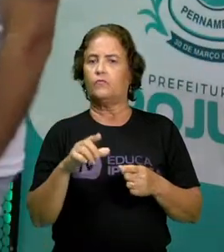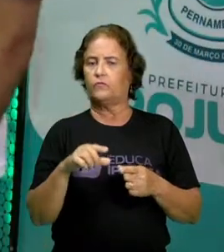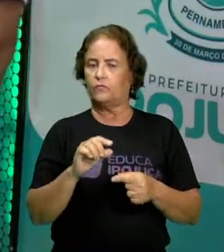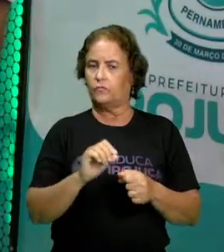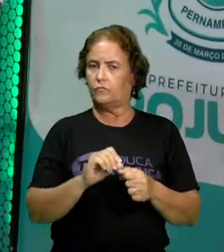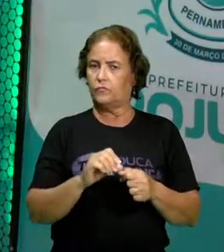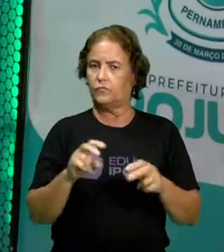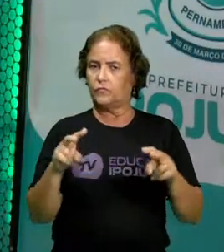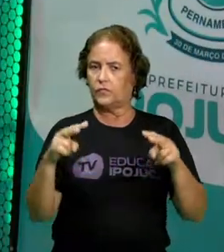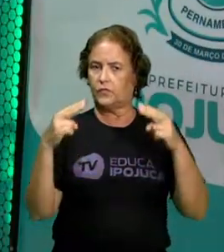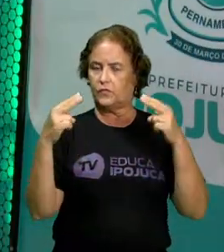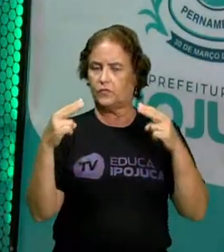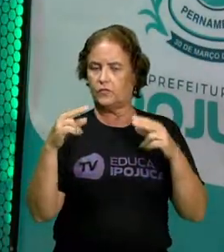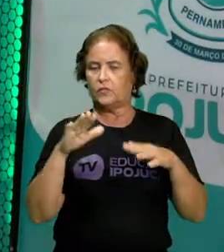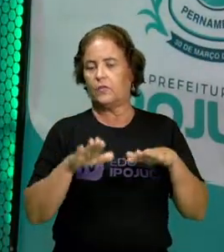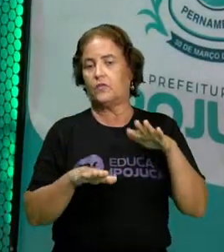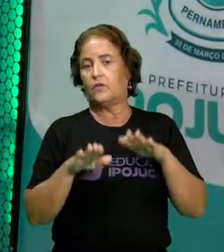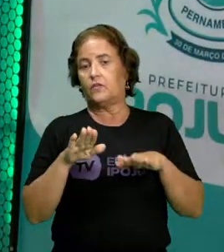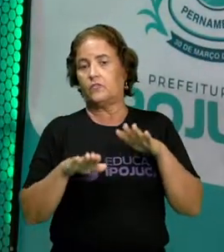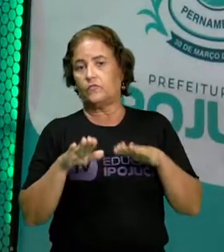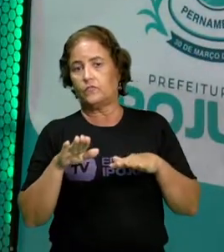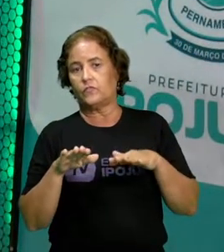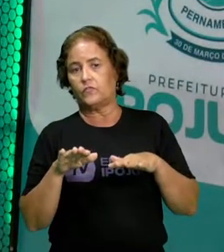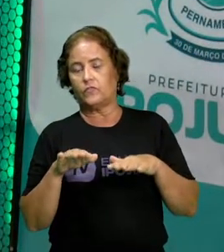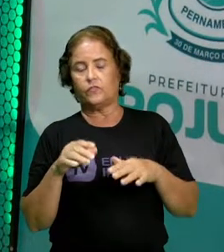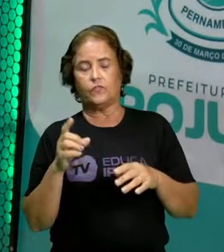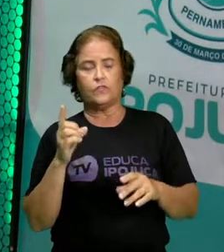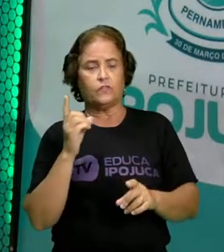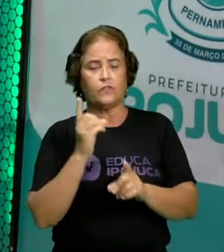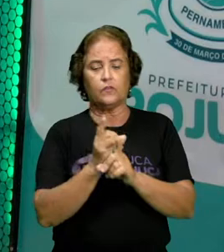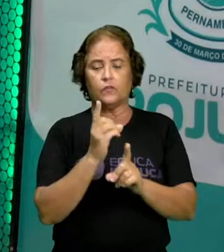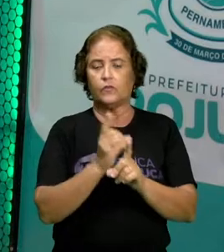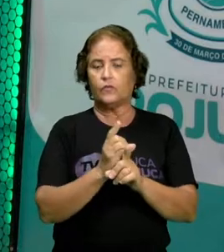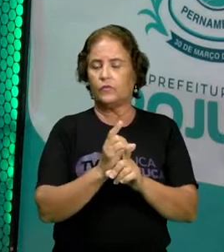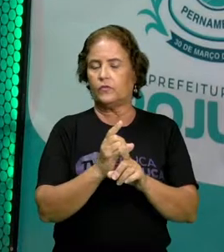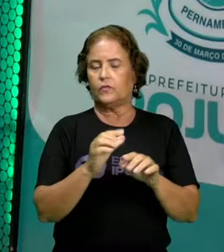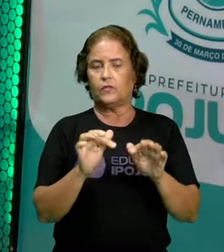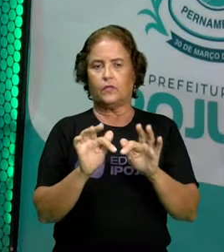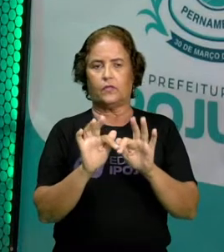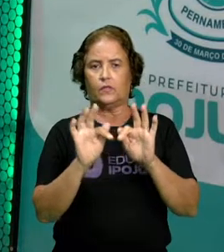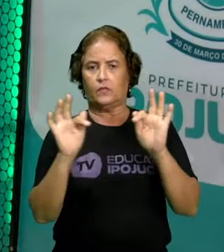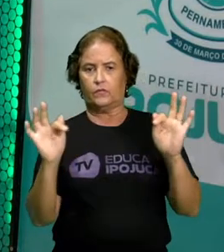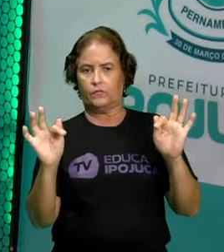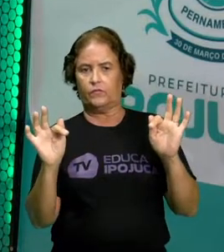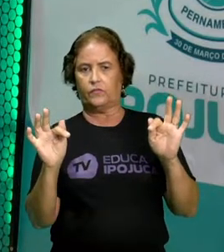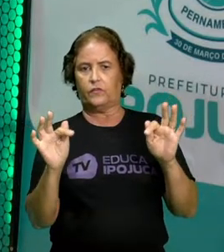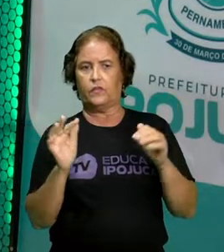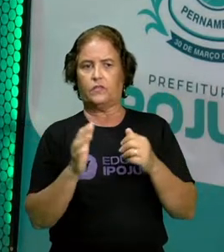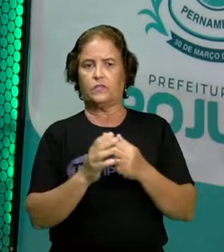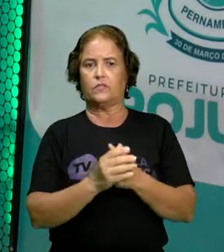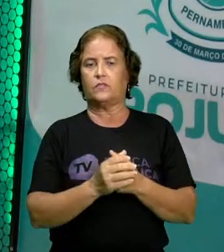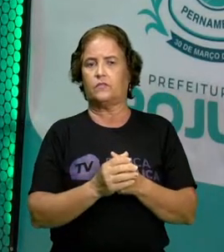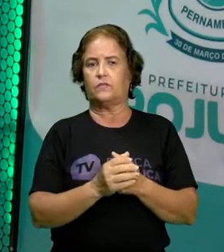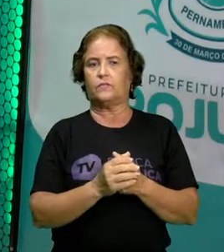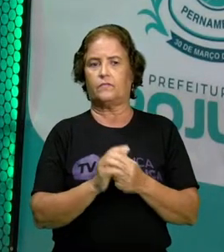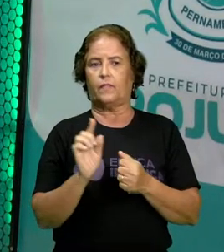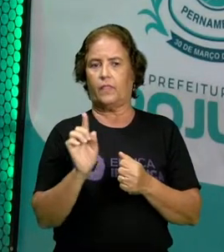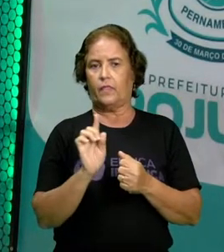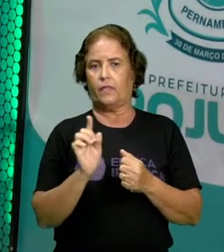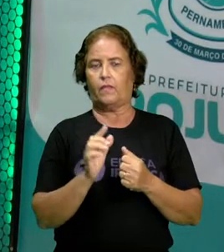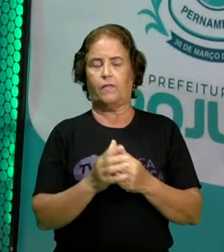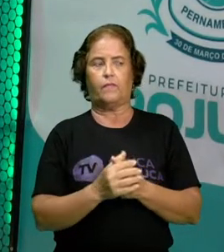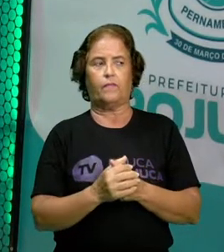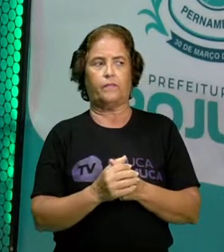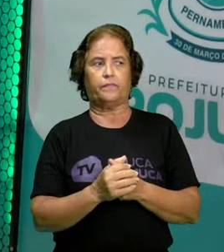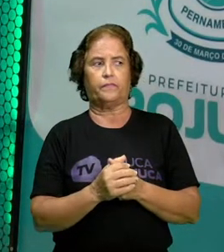às vezes você não vai achar na frase o I, o Will. Você vai achar o I, que